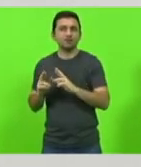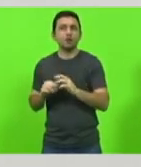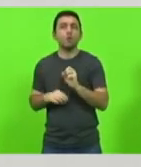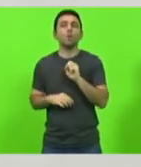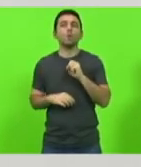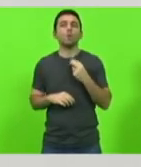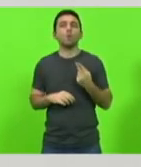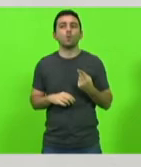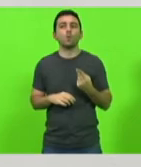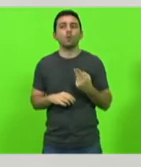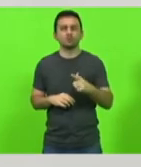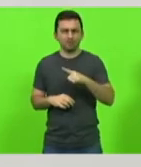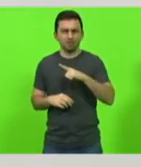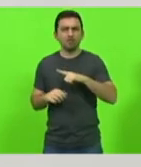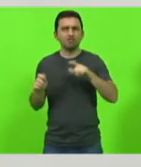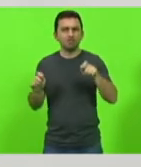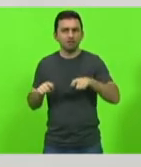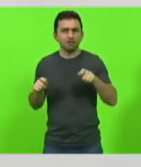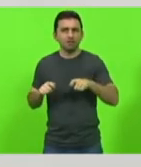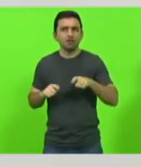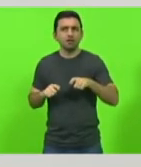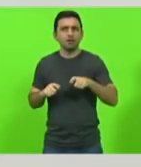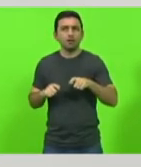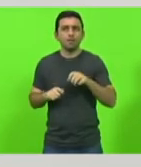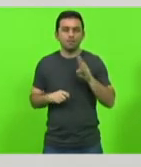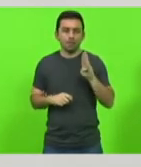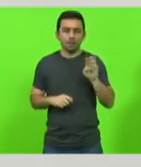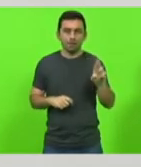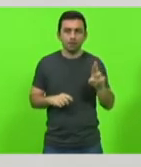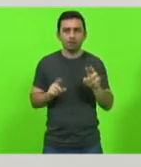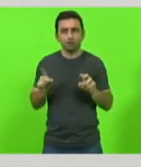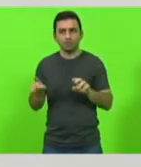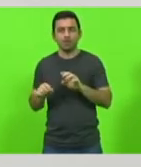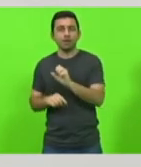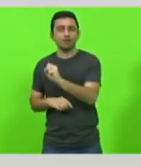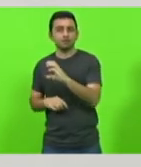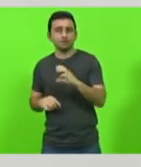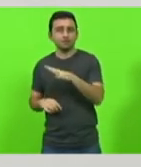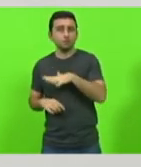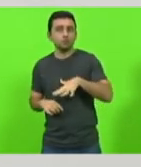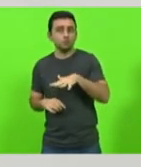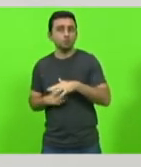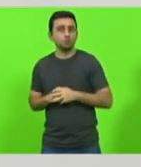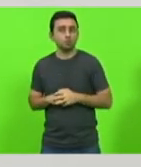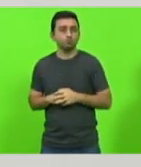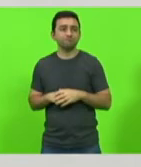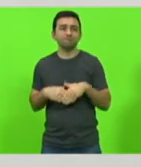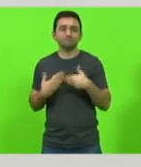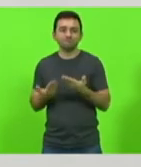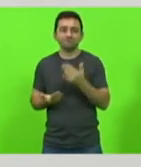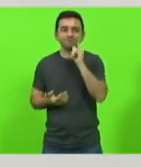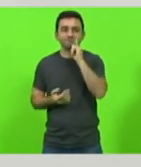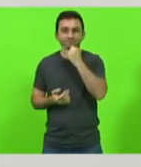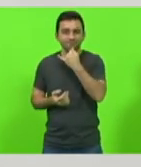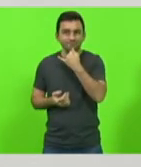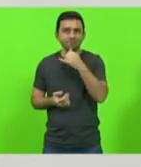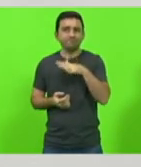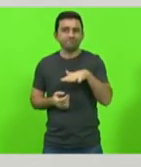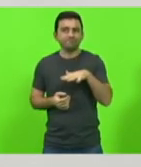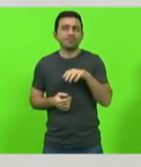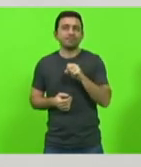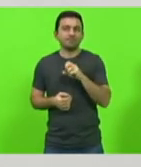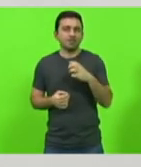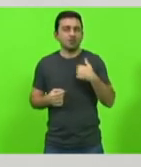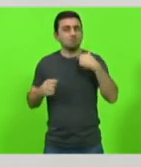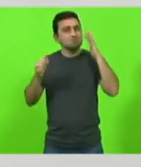tem como fazer as BRs e as SCs a situação lamentável das SCs me faz